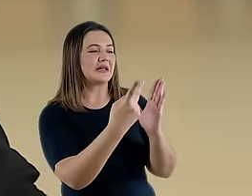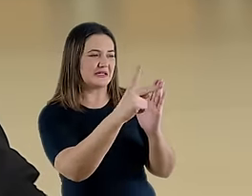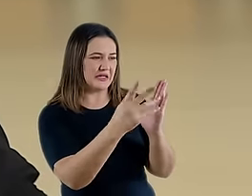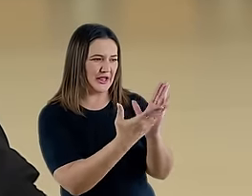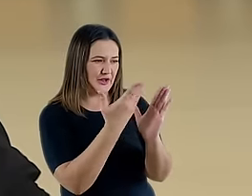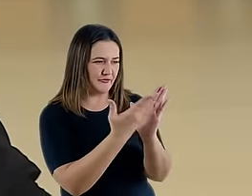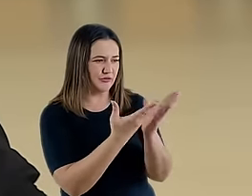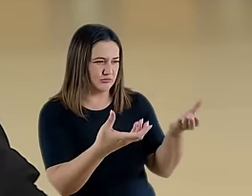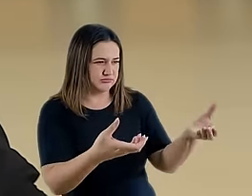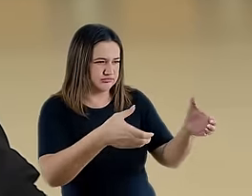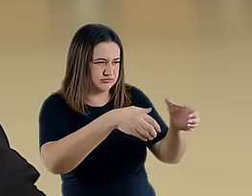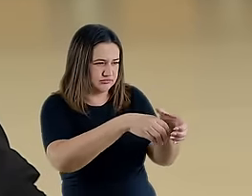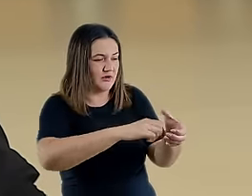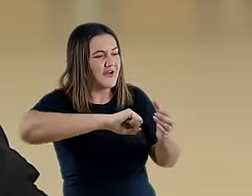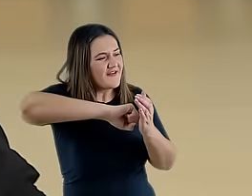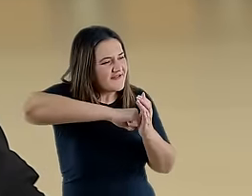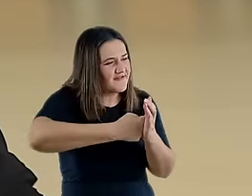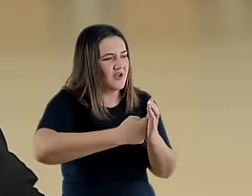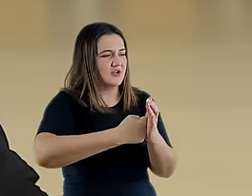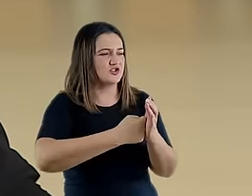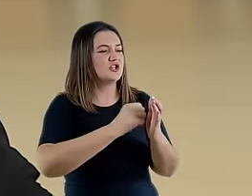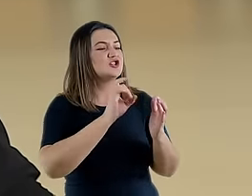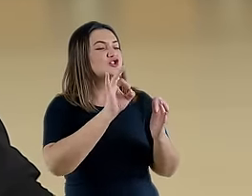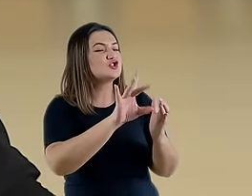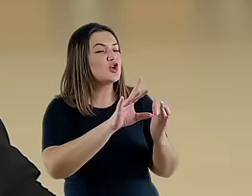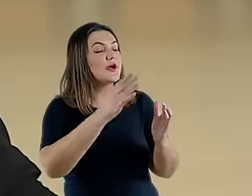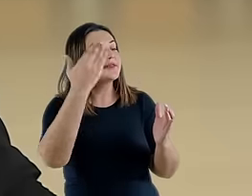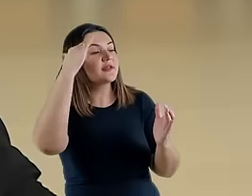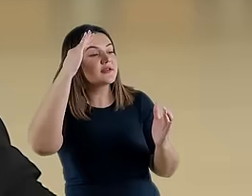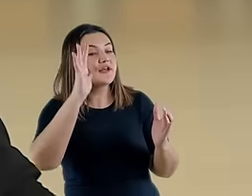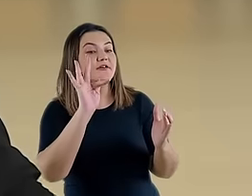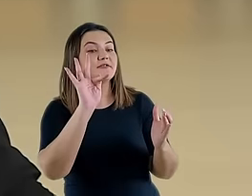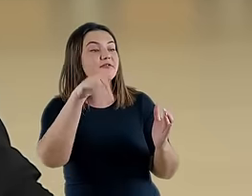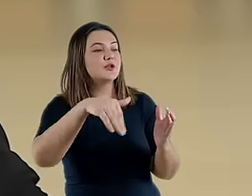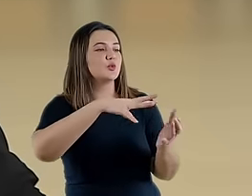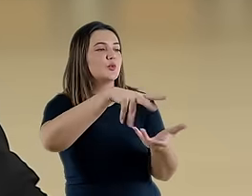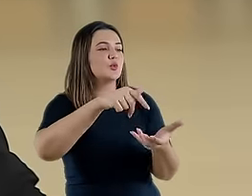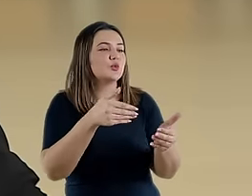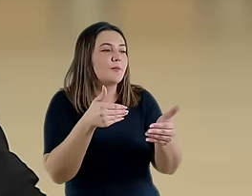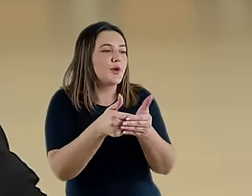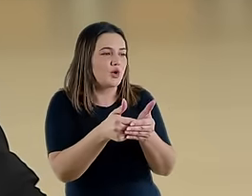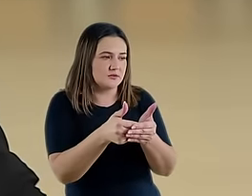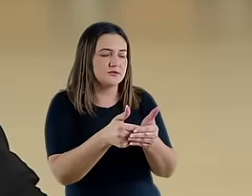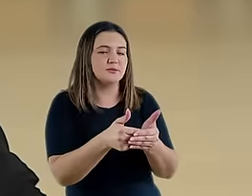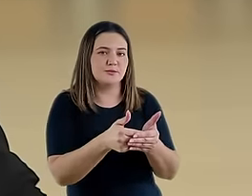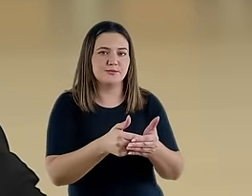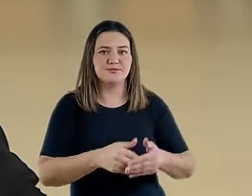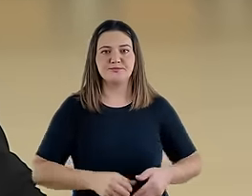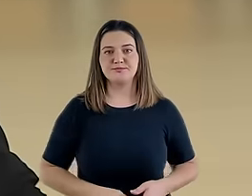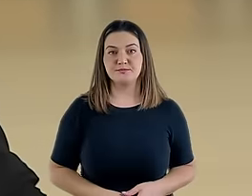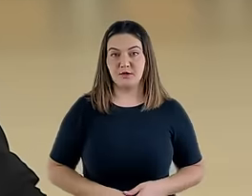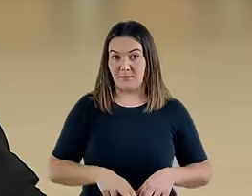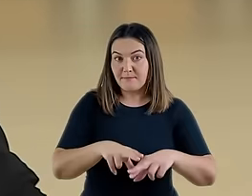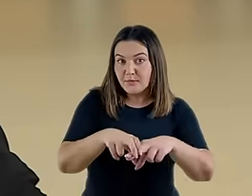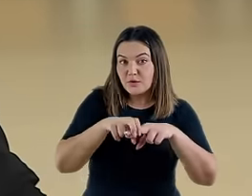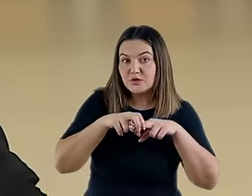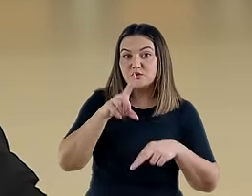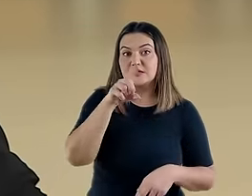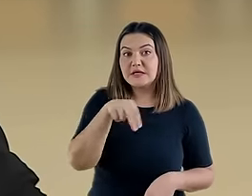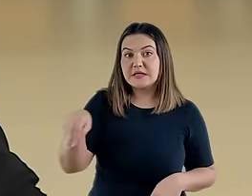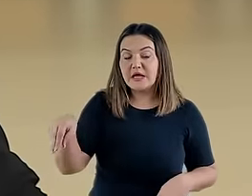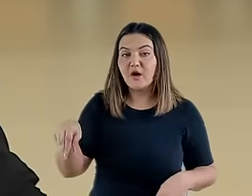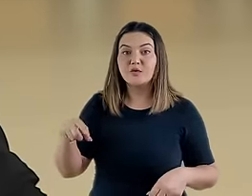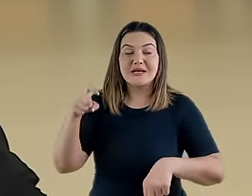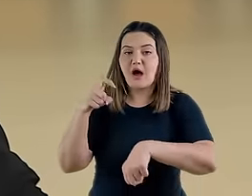do fim. Você não vai entender isso agora. Leia depois em Daniel 12, verso 4, isto que eu falei. É aí que fica claro por que